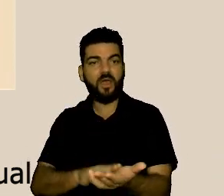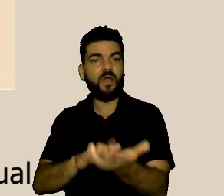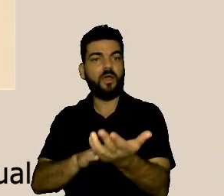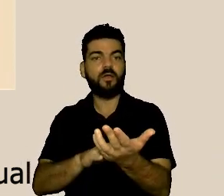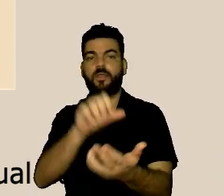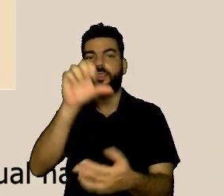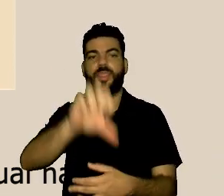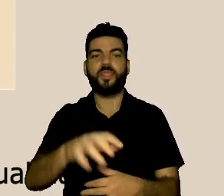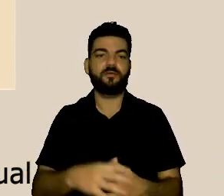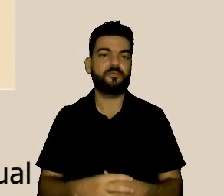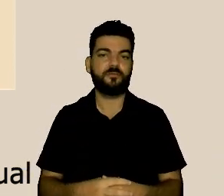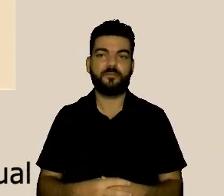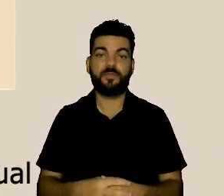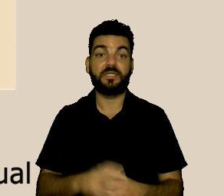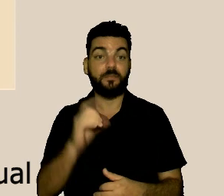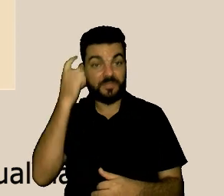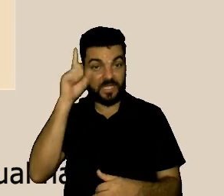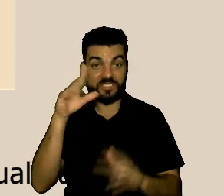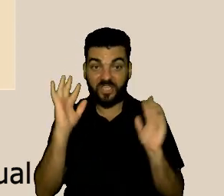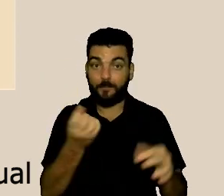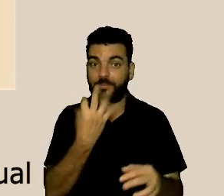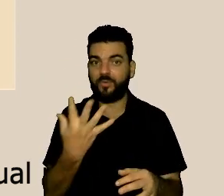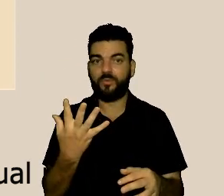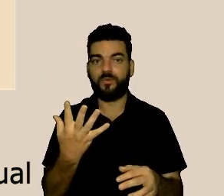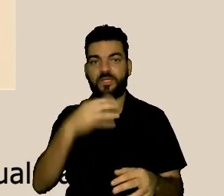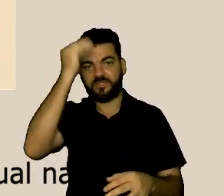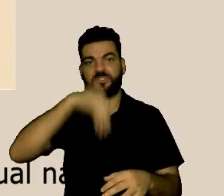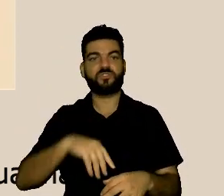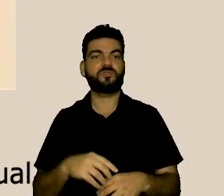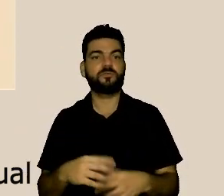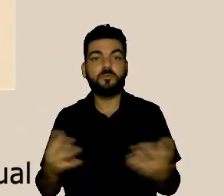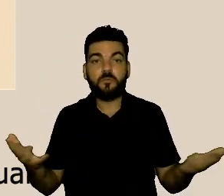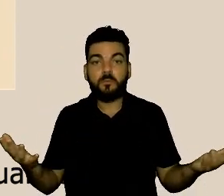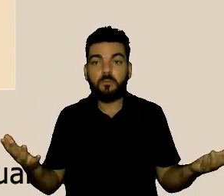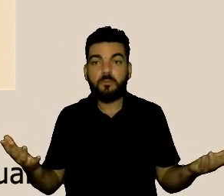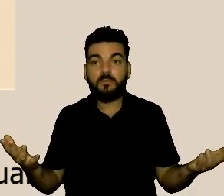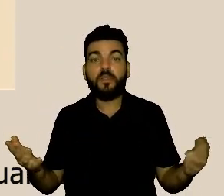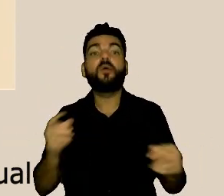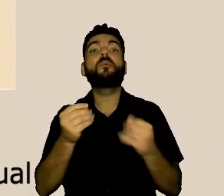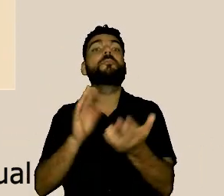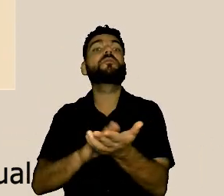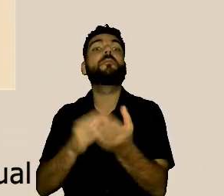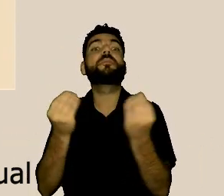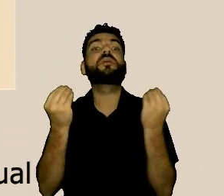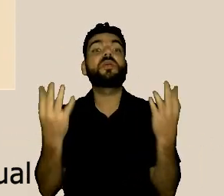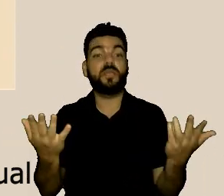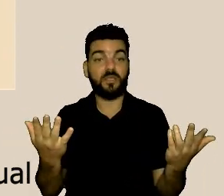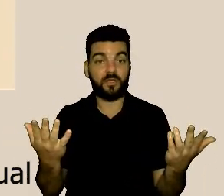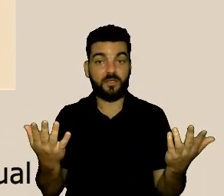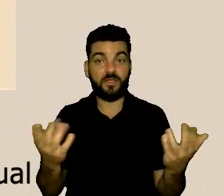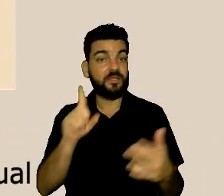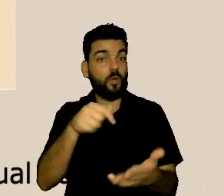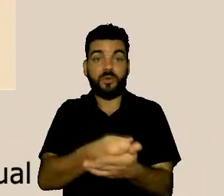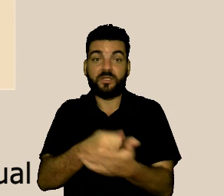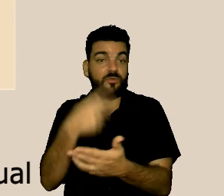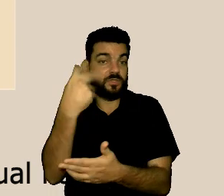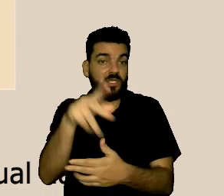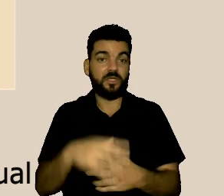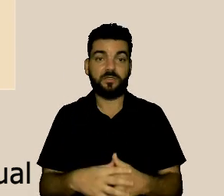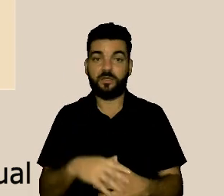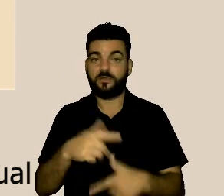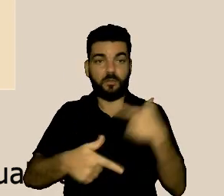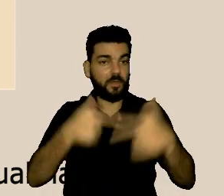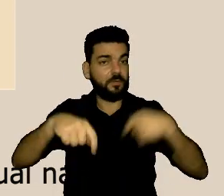se ele era bom ele deixa de ficar bom e depois eu vou elogiar pra quê? seria a obrigação dele trabalhar